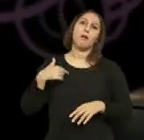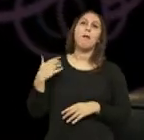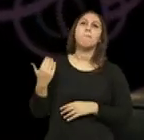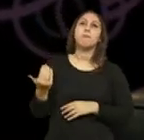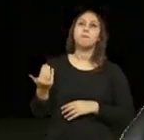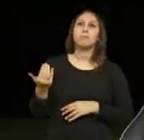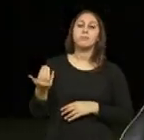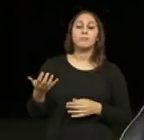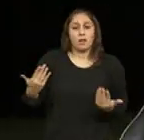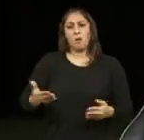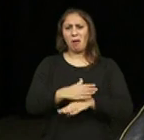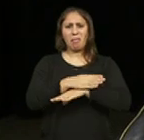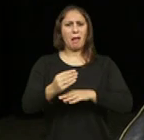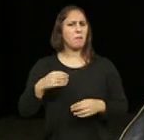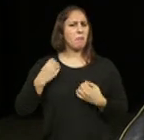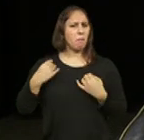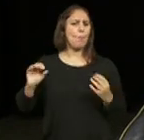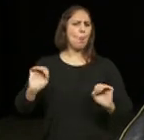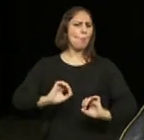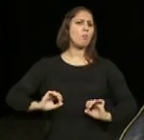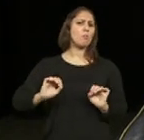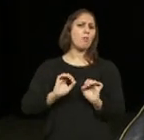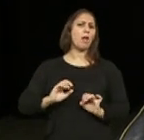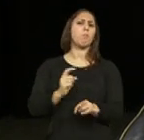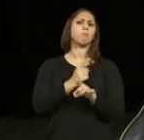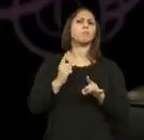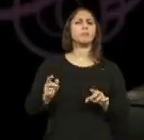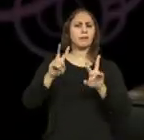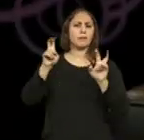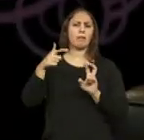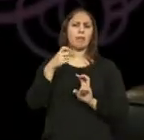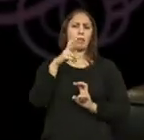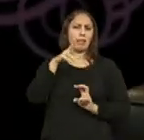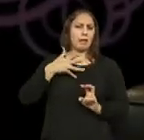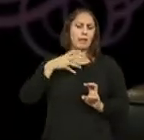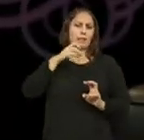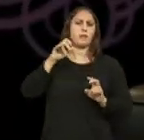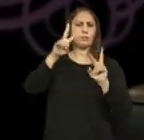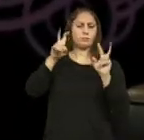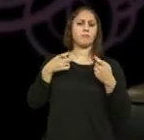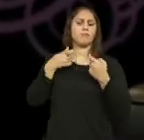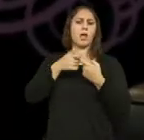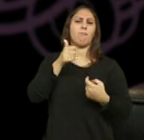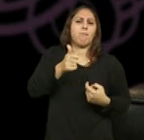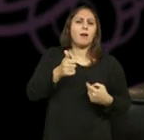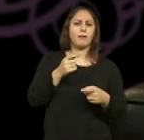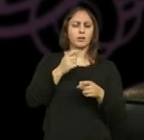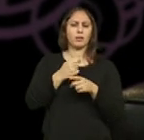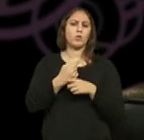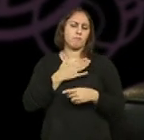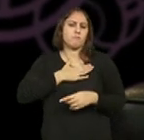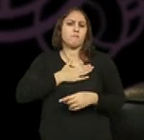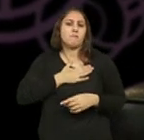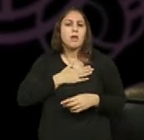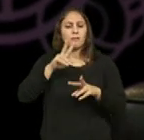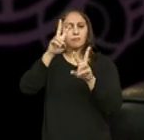agora é tarde. Mas não me preocupo. Claro que o Tardio deu-me muito jeito como título, que acho que é um bom título, porque é